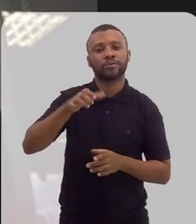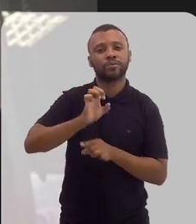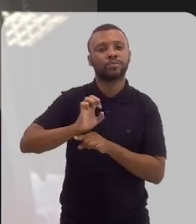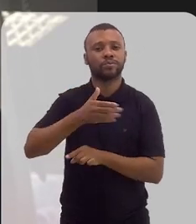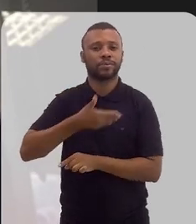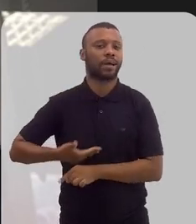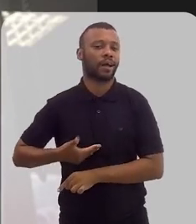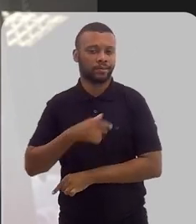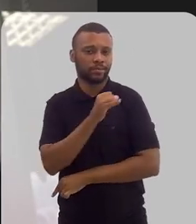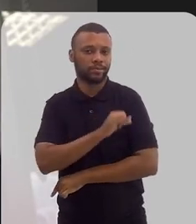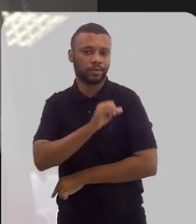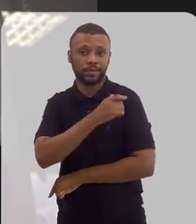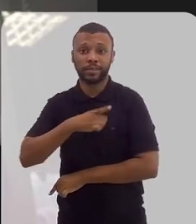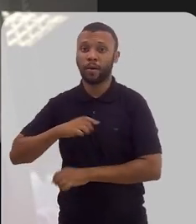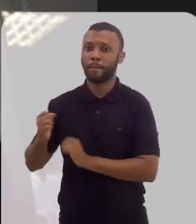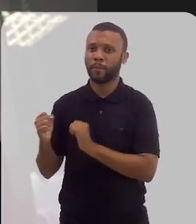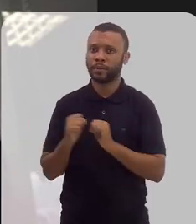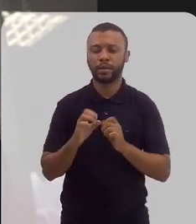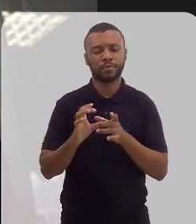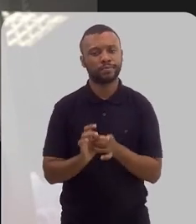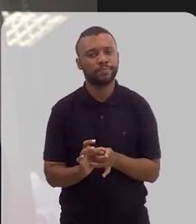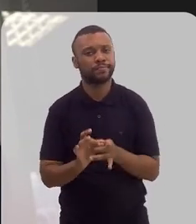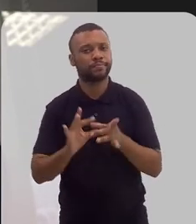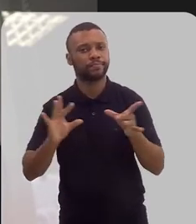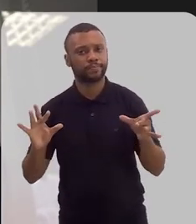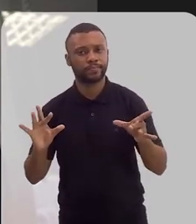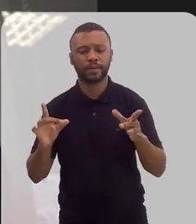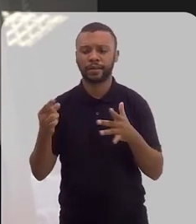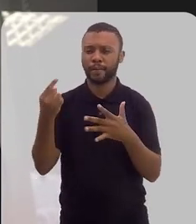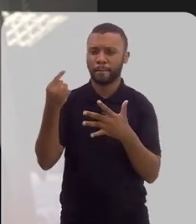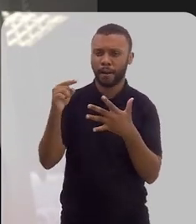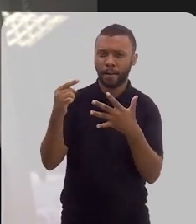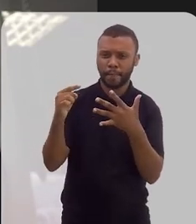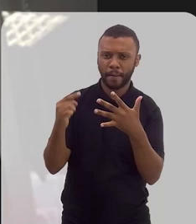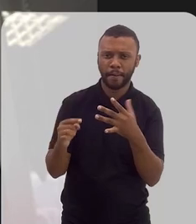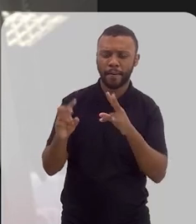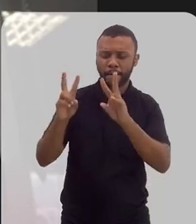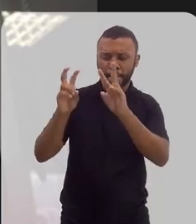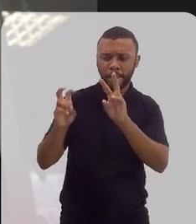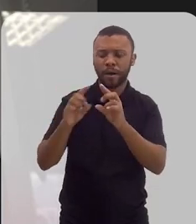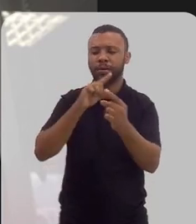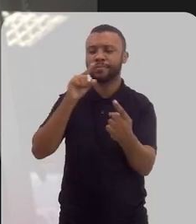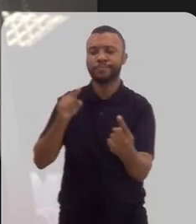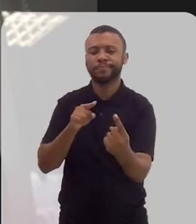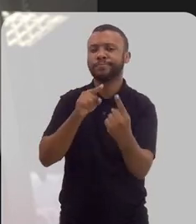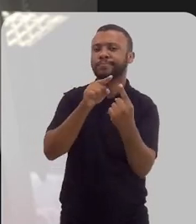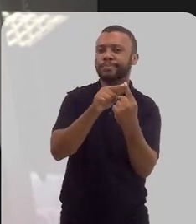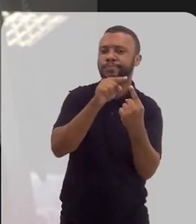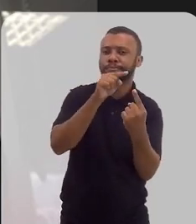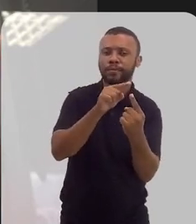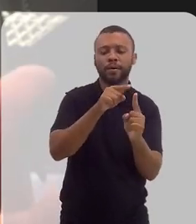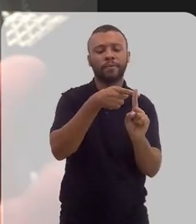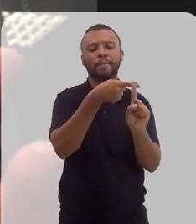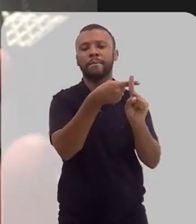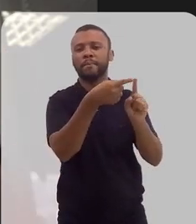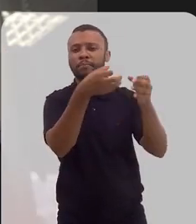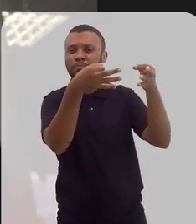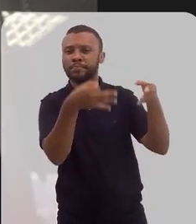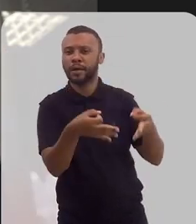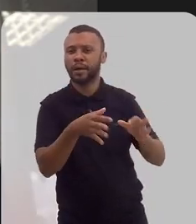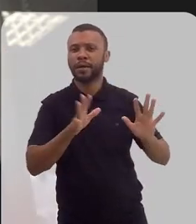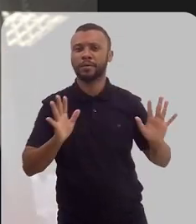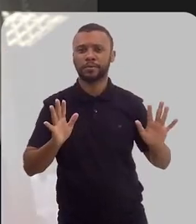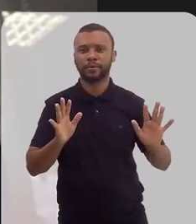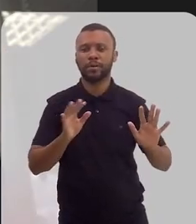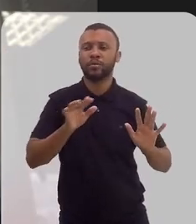permitir que essas questões sejam endereçadas de uma maneira positiva,